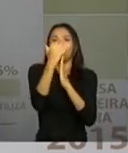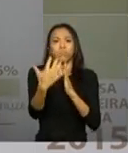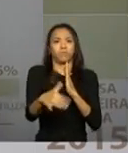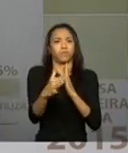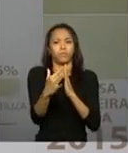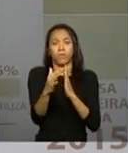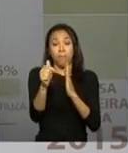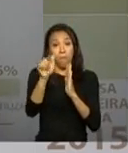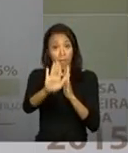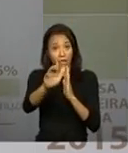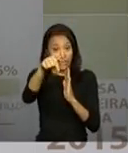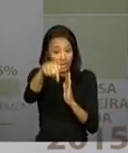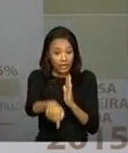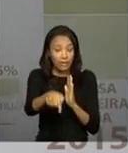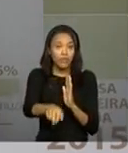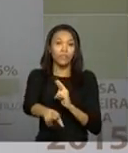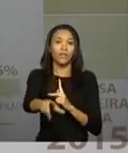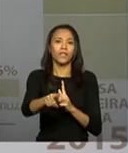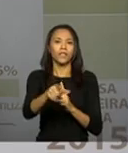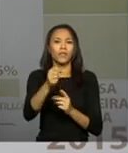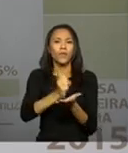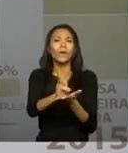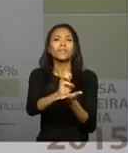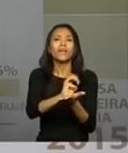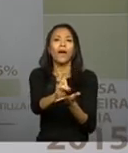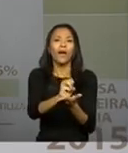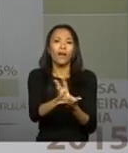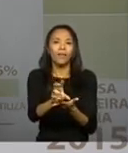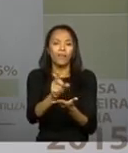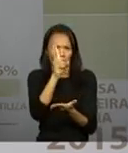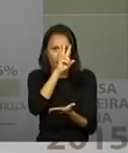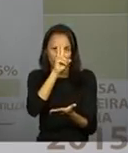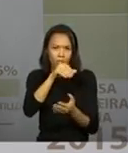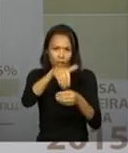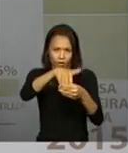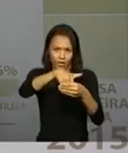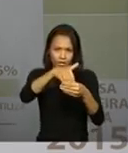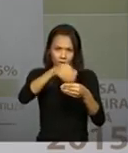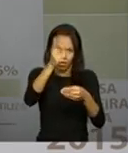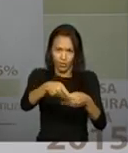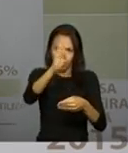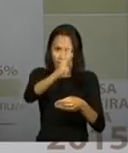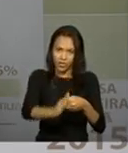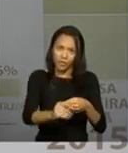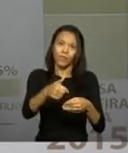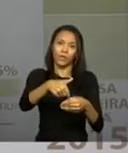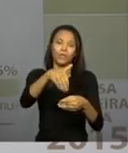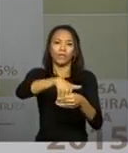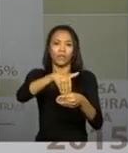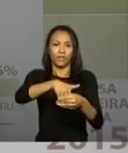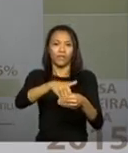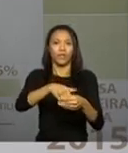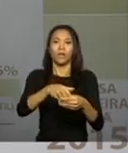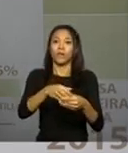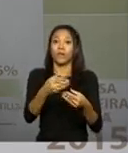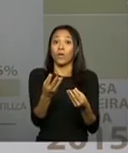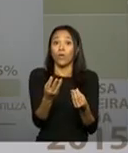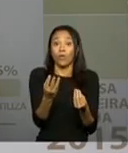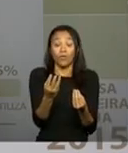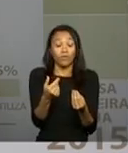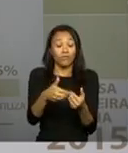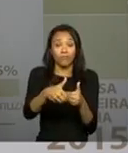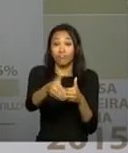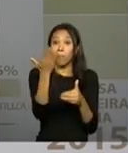Mas aqui eu chamo a atenção para WhatsApp. Quem acompanhou a eleição brasileira viu, essa foi a grande eleição do WhatsApp. Nenhuma eleição